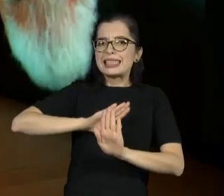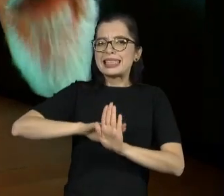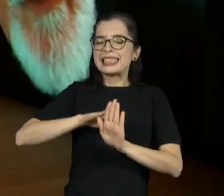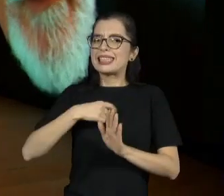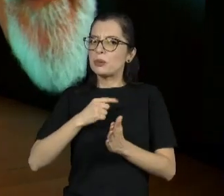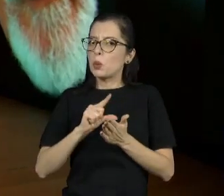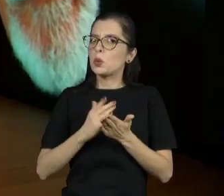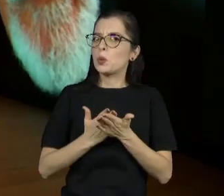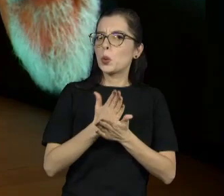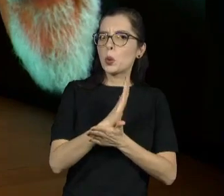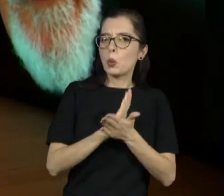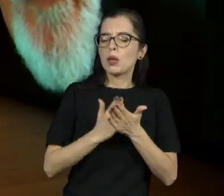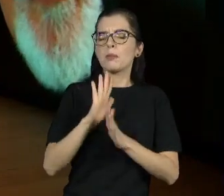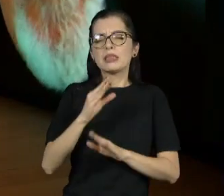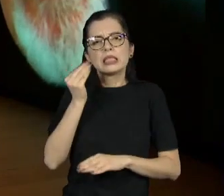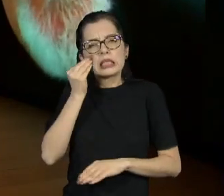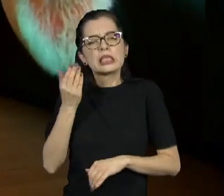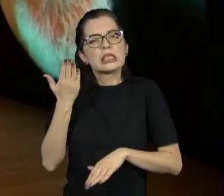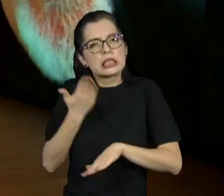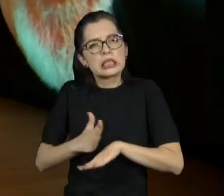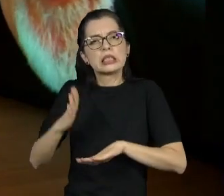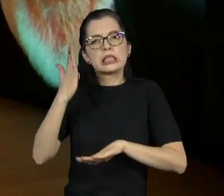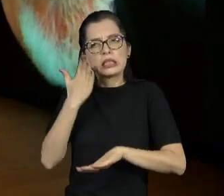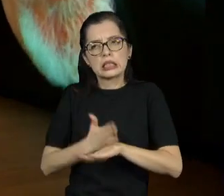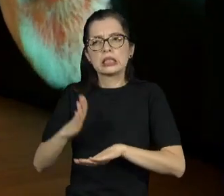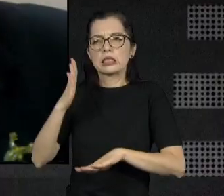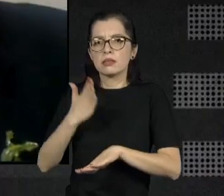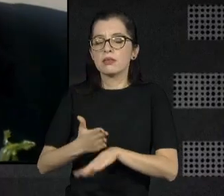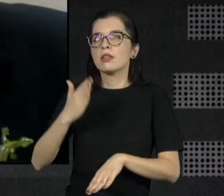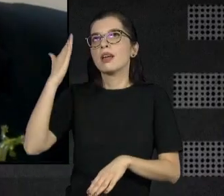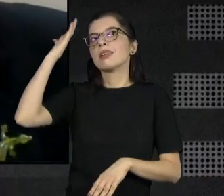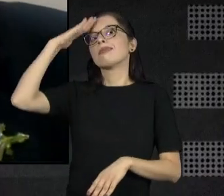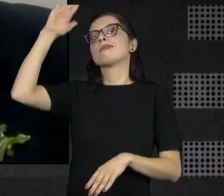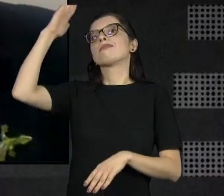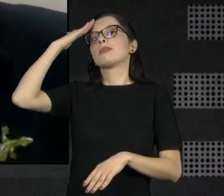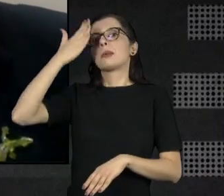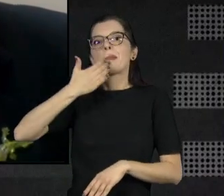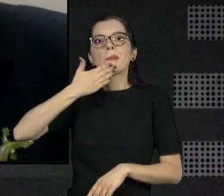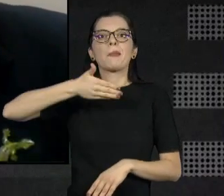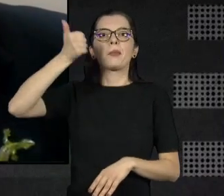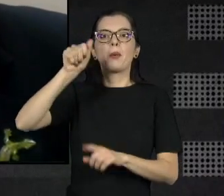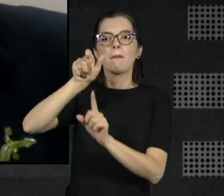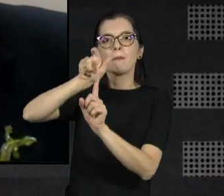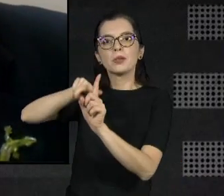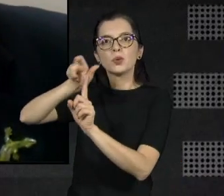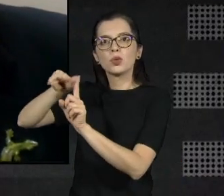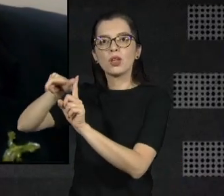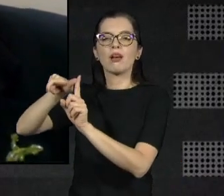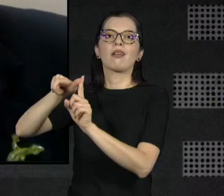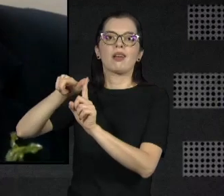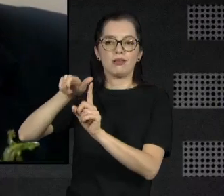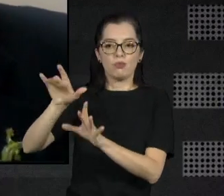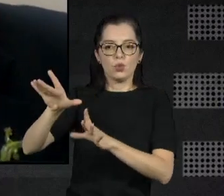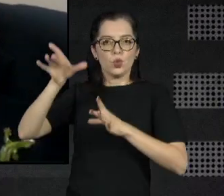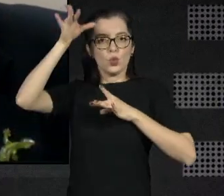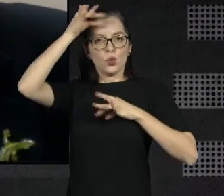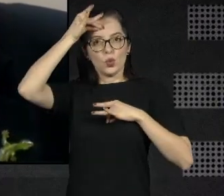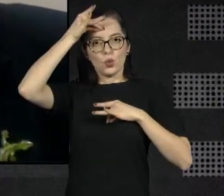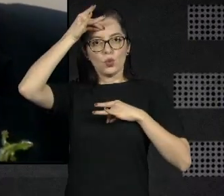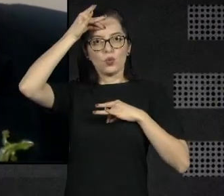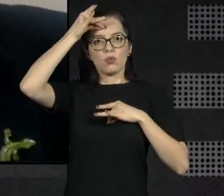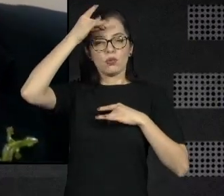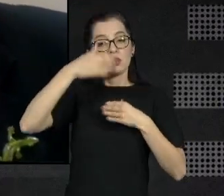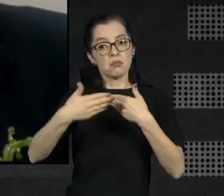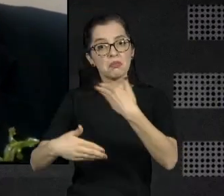ele fica, é meu, não estou bem na estreia, cara, vou indo, teatro é bom por isso, você viaja com a peça, você conhece os